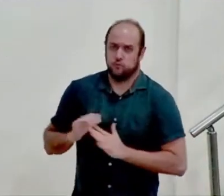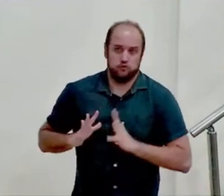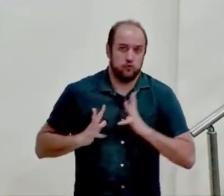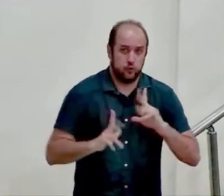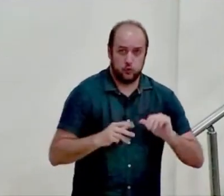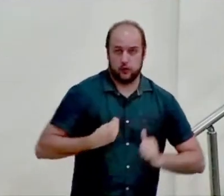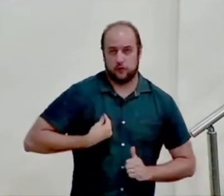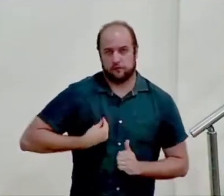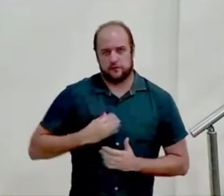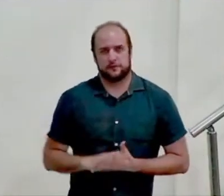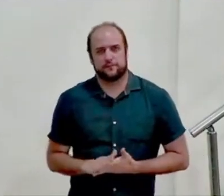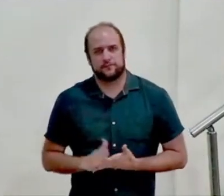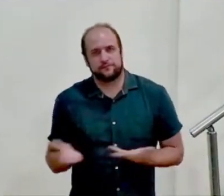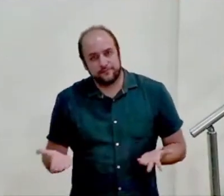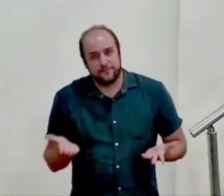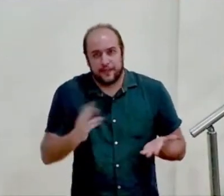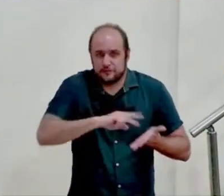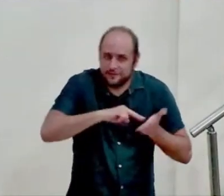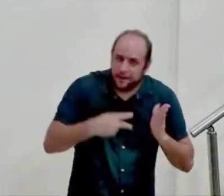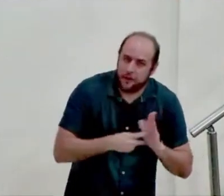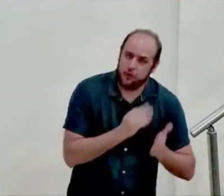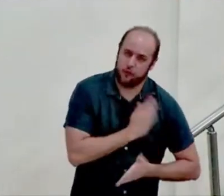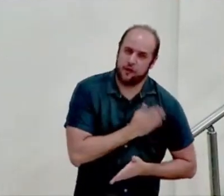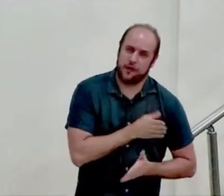fala quando ela fala sobre coração